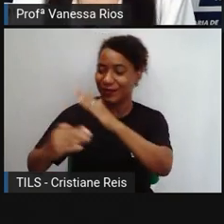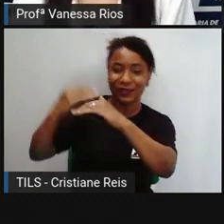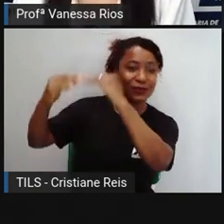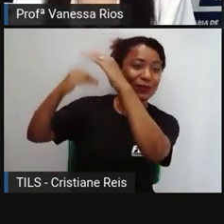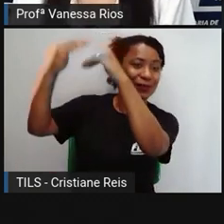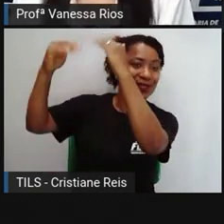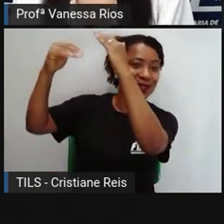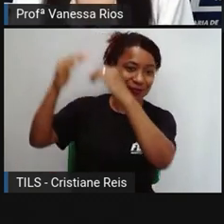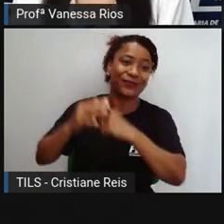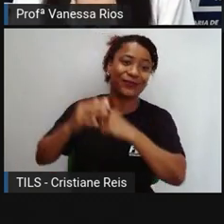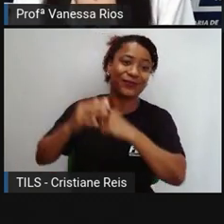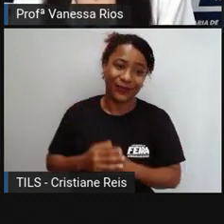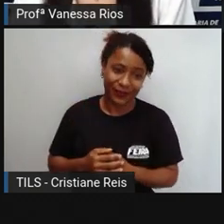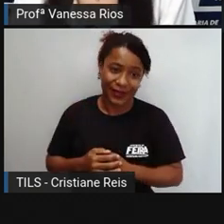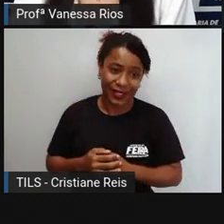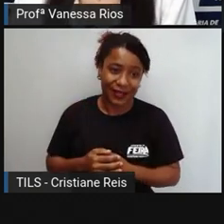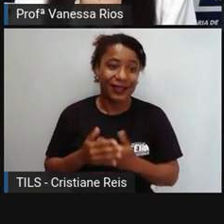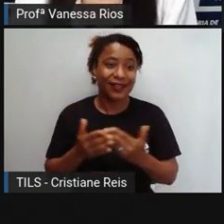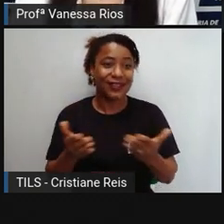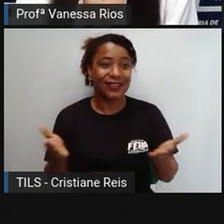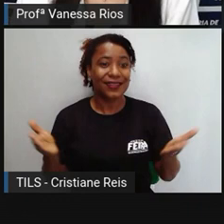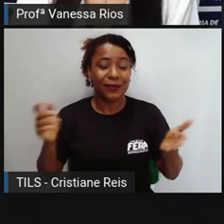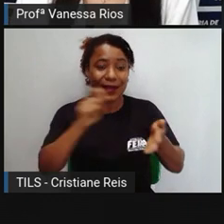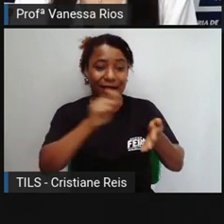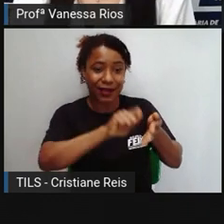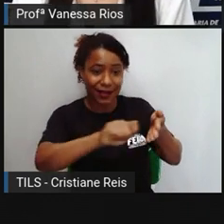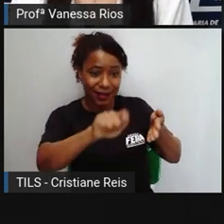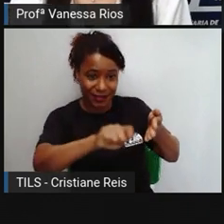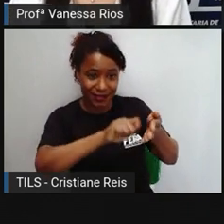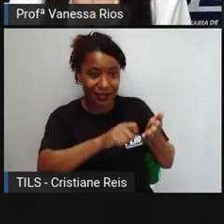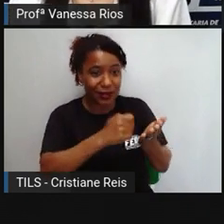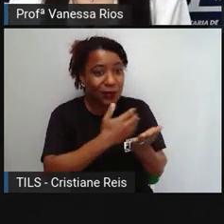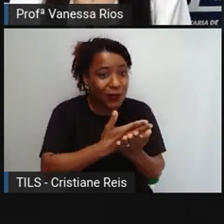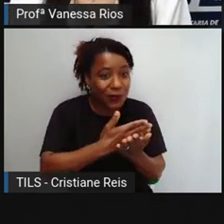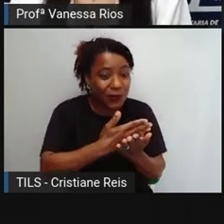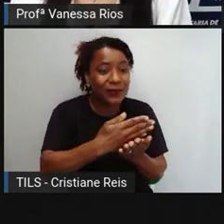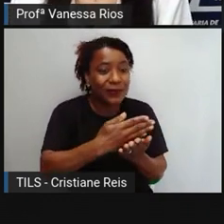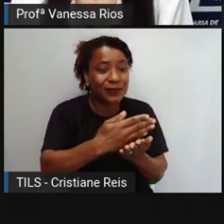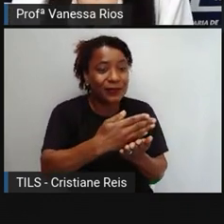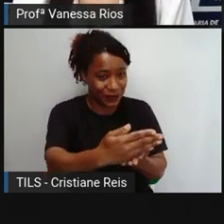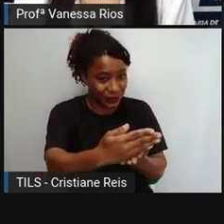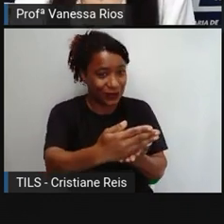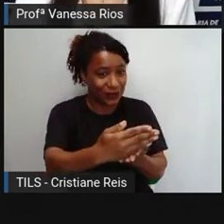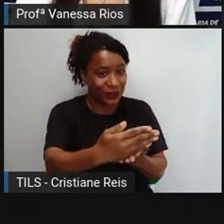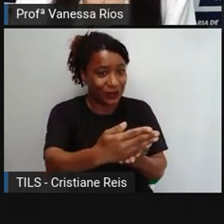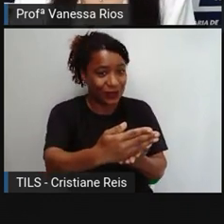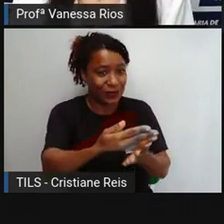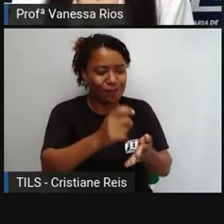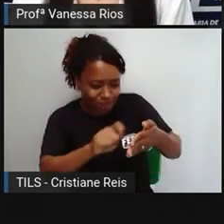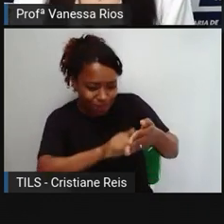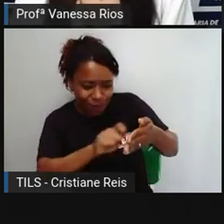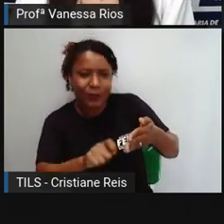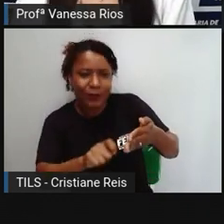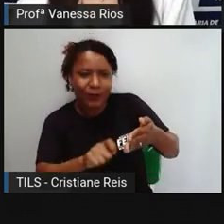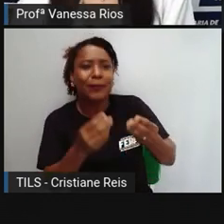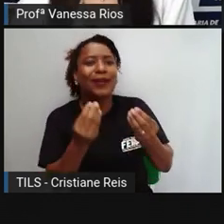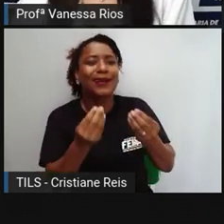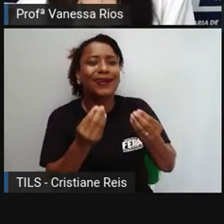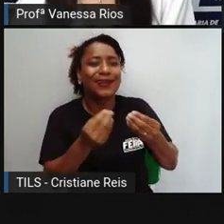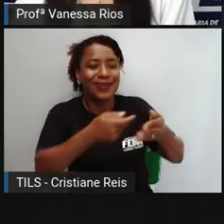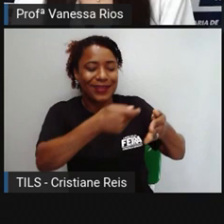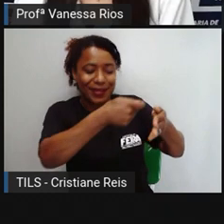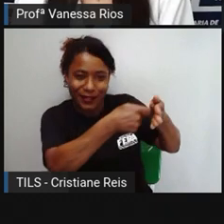que passaram a existir aí a escrita, né, como forma, inclusive, de memória, como forma,